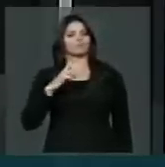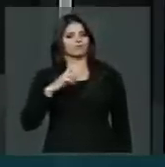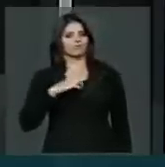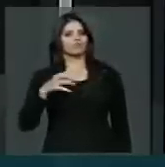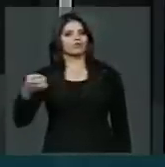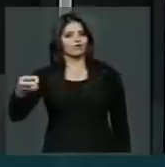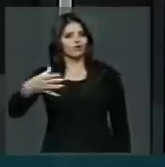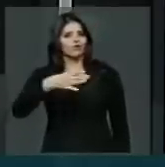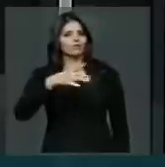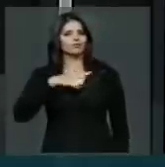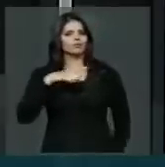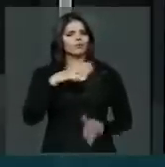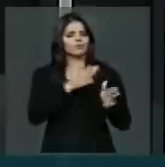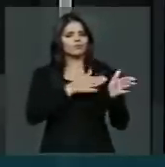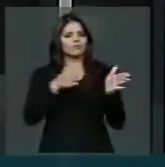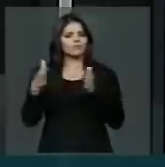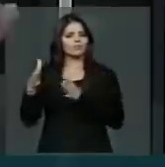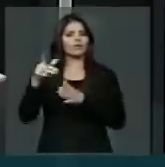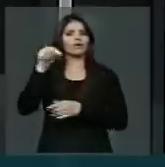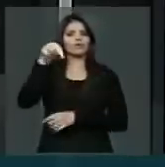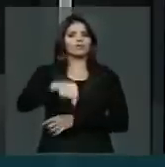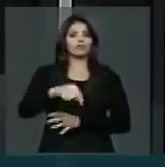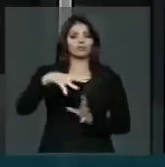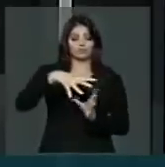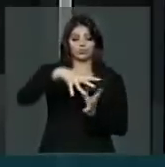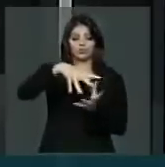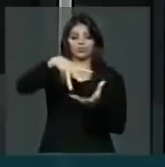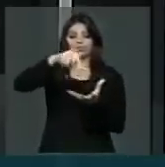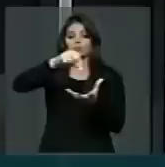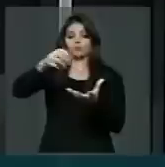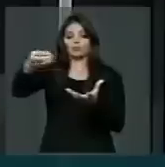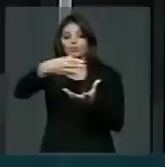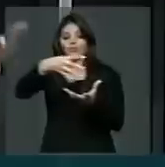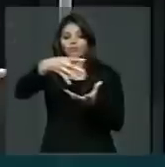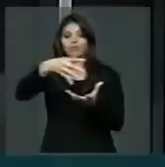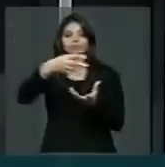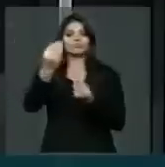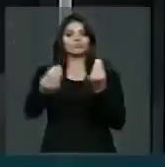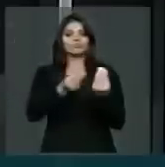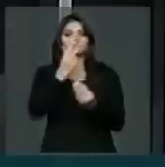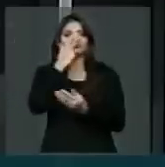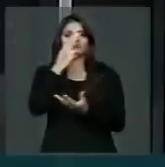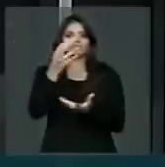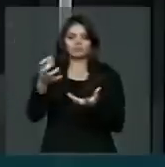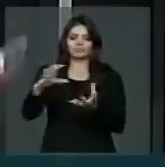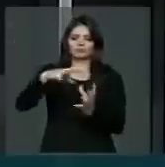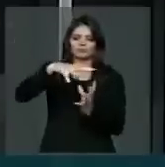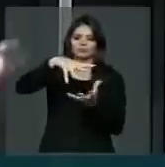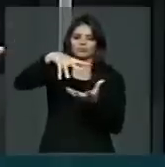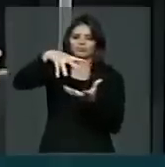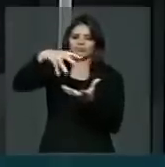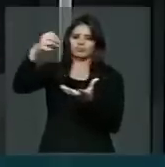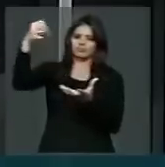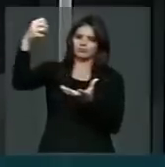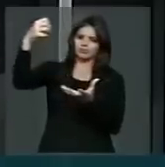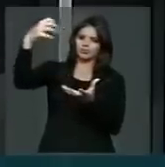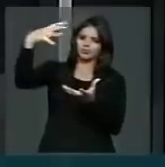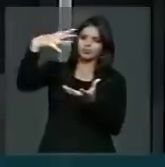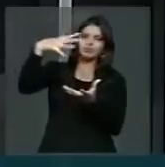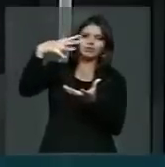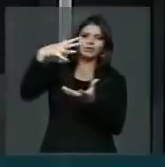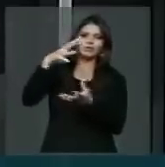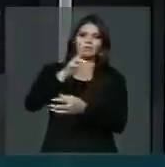dentro deste mundo que se espelha uma luz próspera